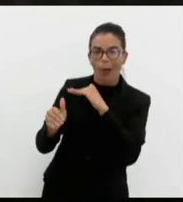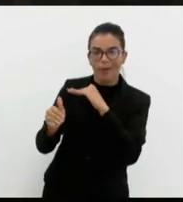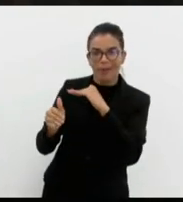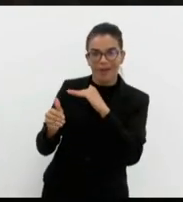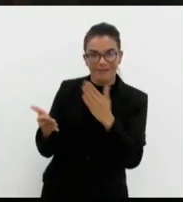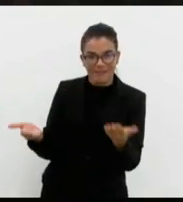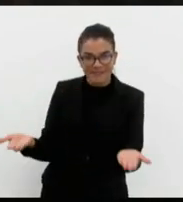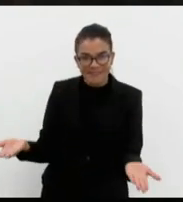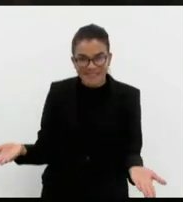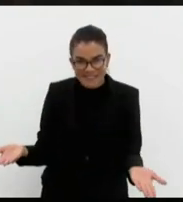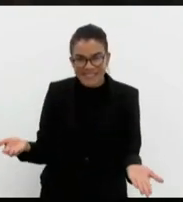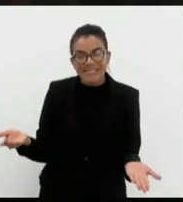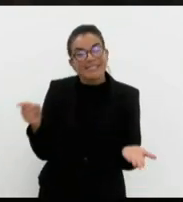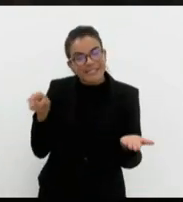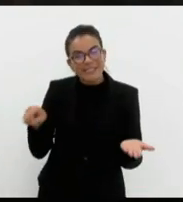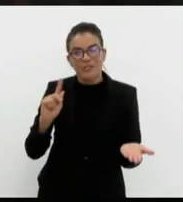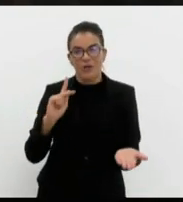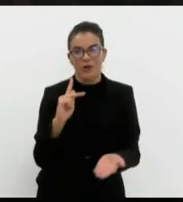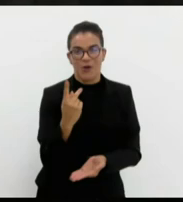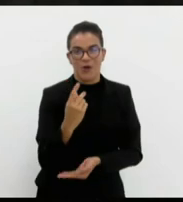Isso foi o holocausto.